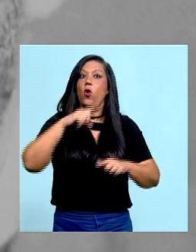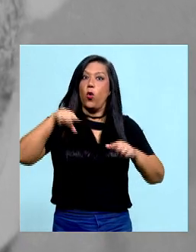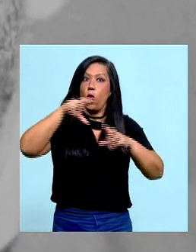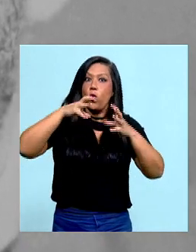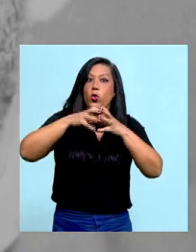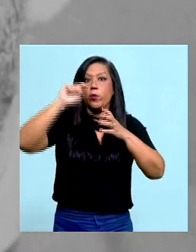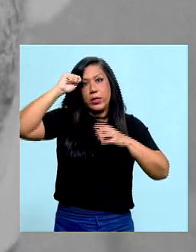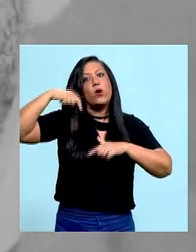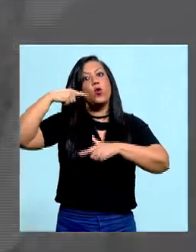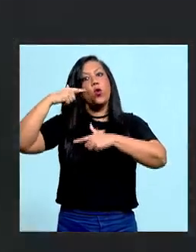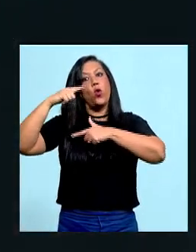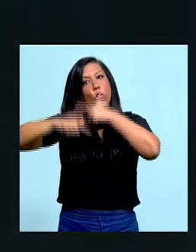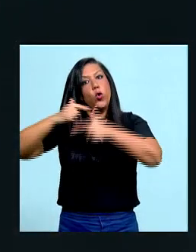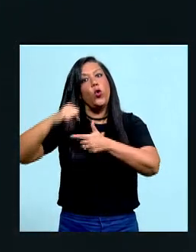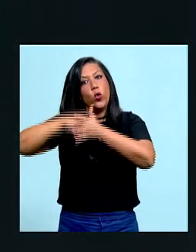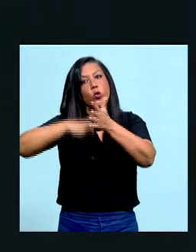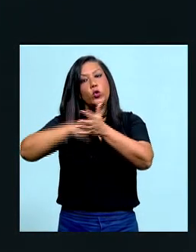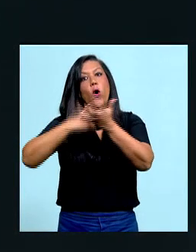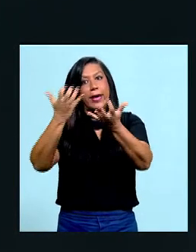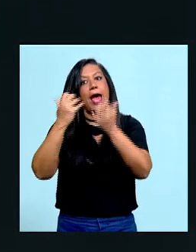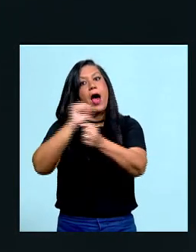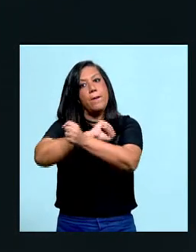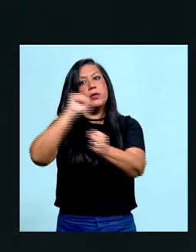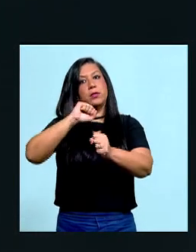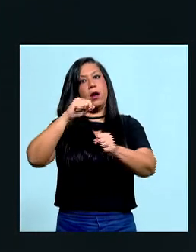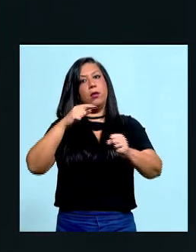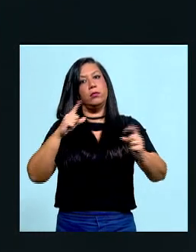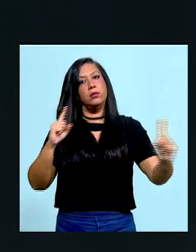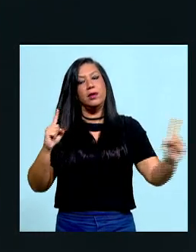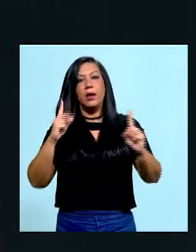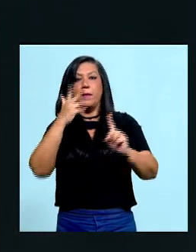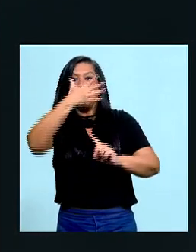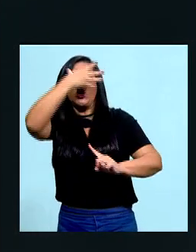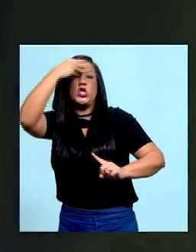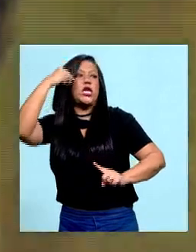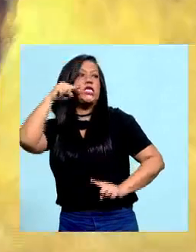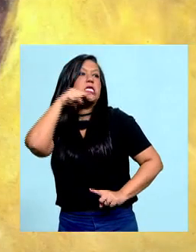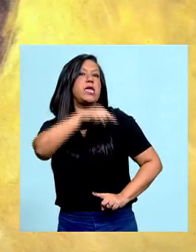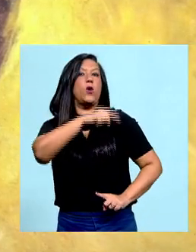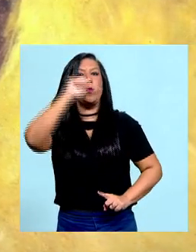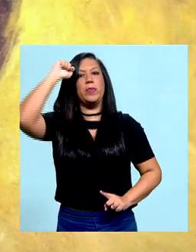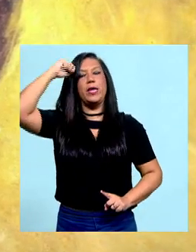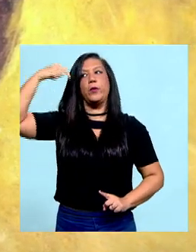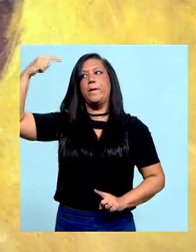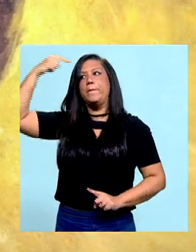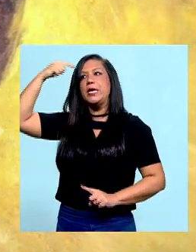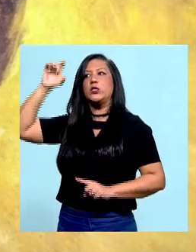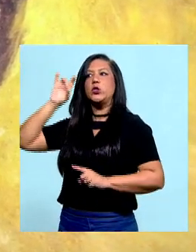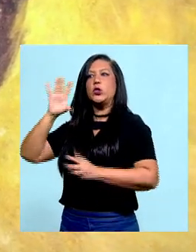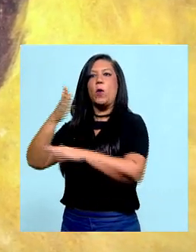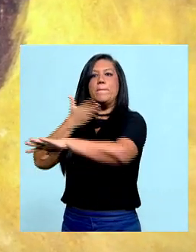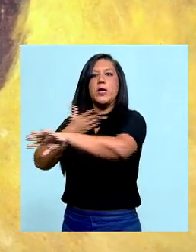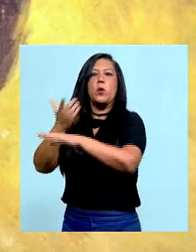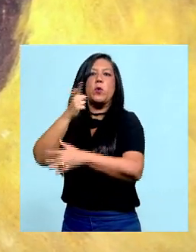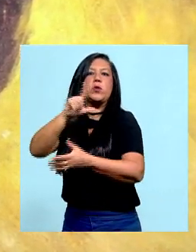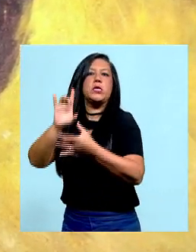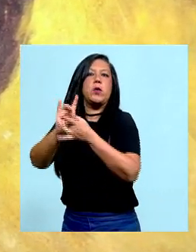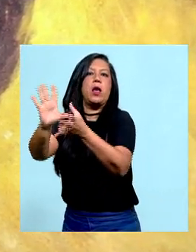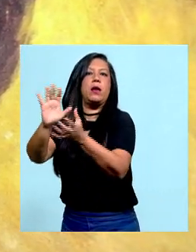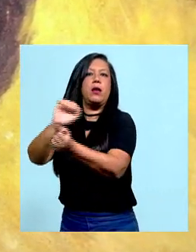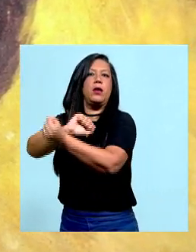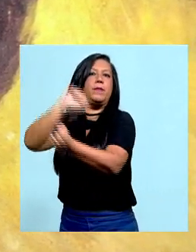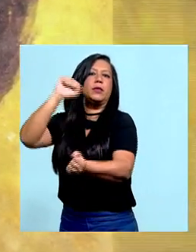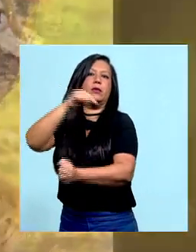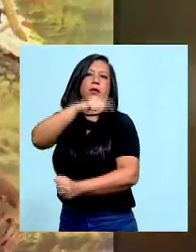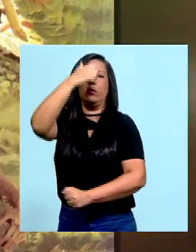efetivamente desses sujeitos históricos, que naquele momento eram sujeitos escravizados, que eram patrimônio, sem a